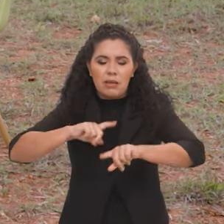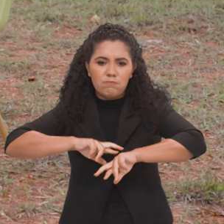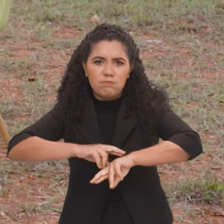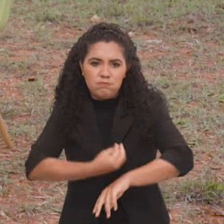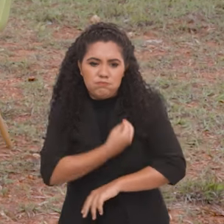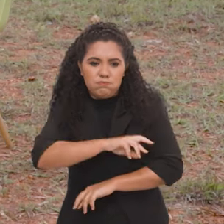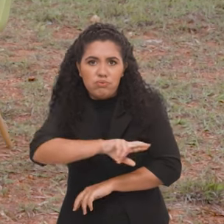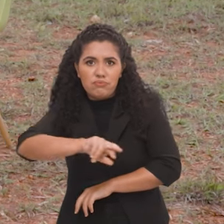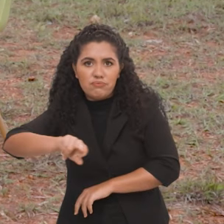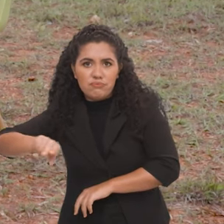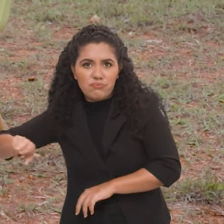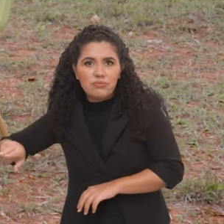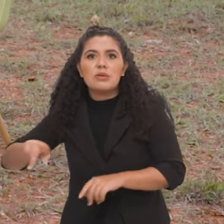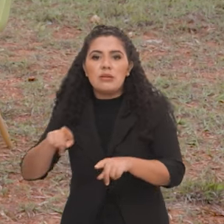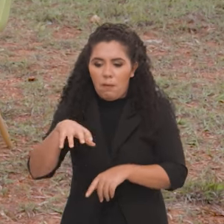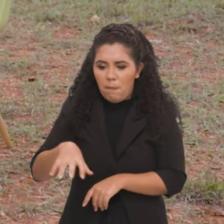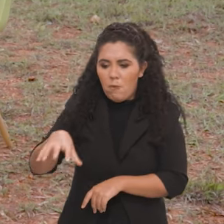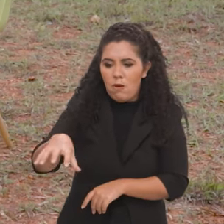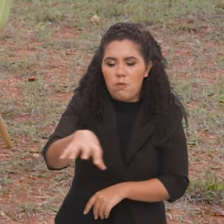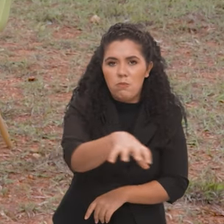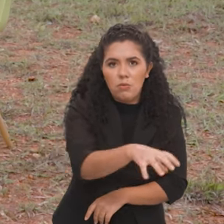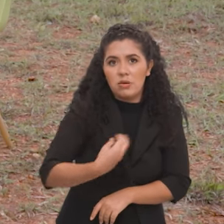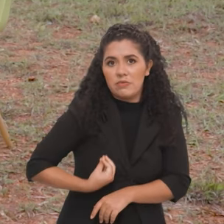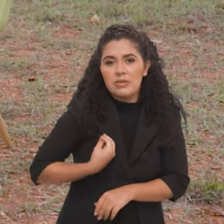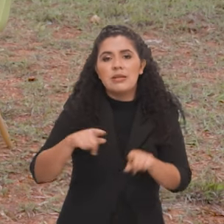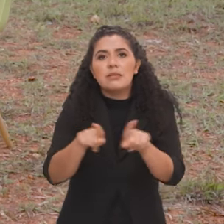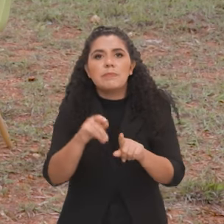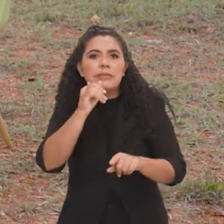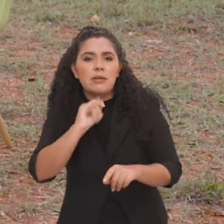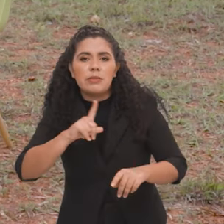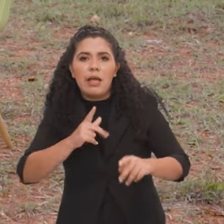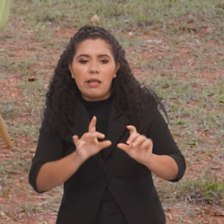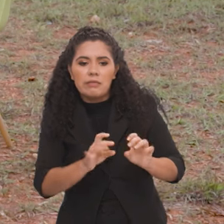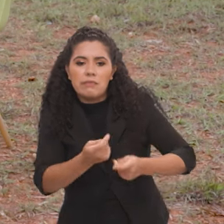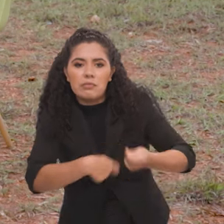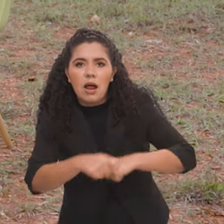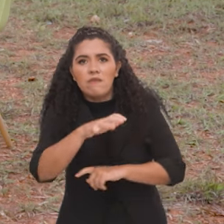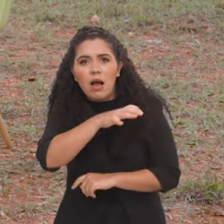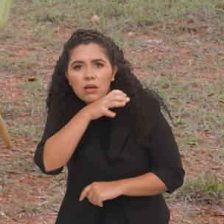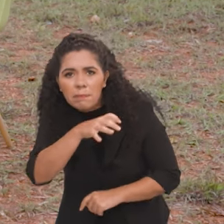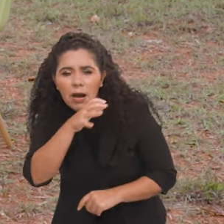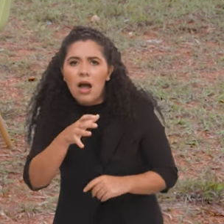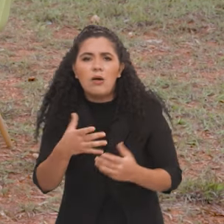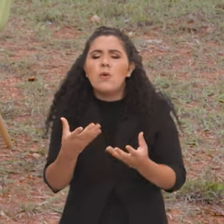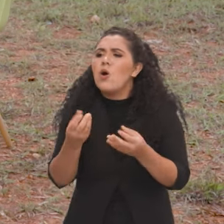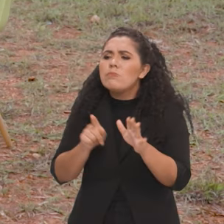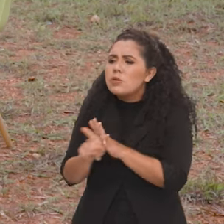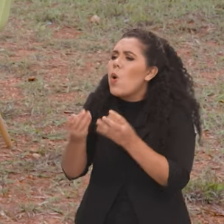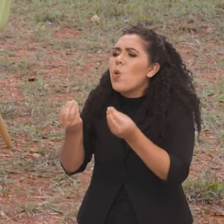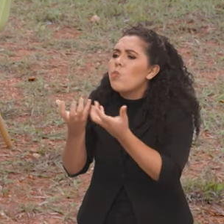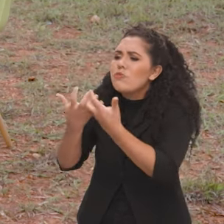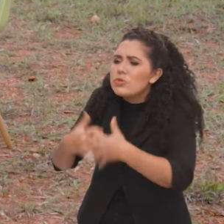por causa disso, também tem a questão de tráfico de animais, questão de tráfico de plantas. Como é esse trabalho